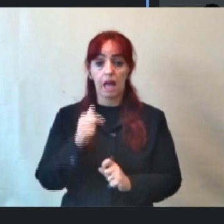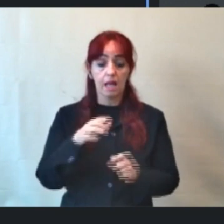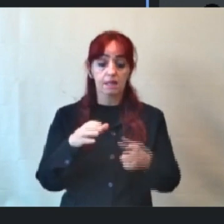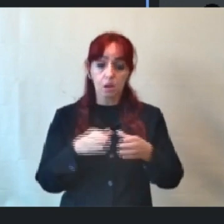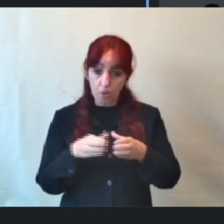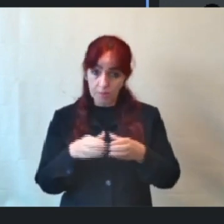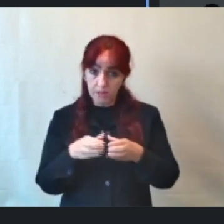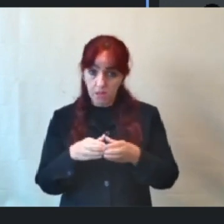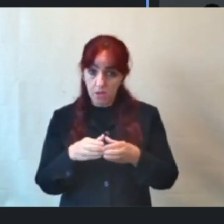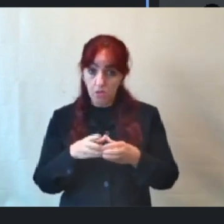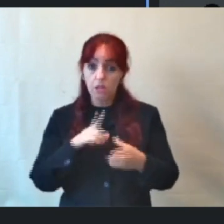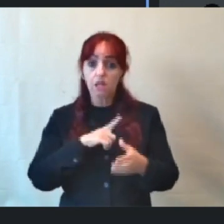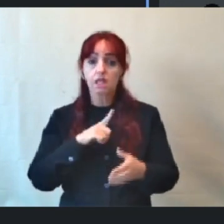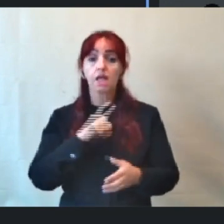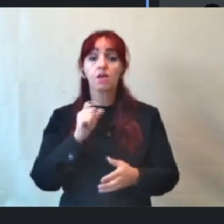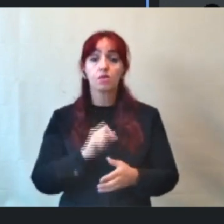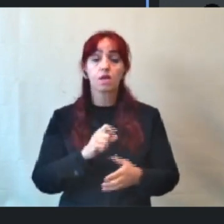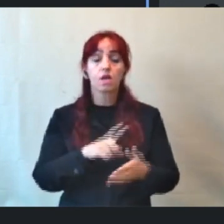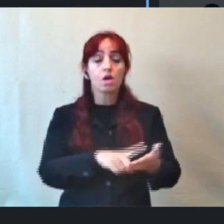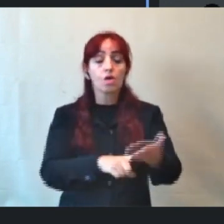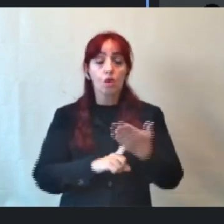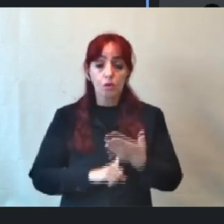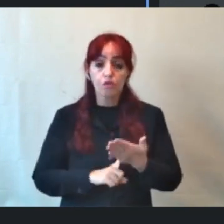gente fizesse um convite a ele.